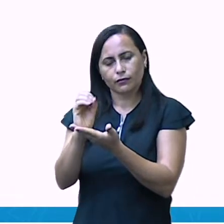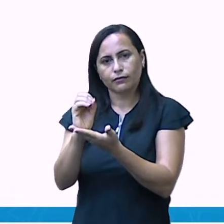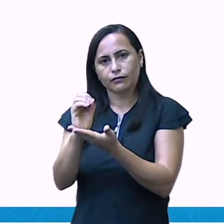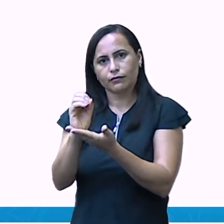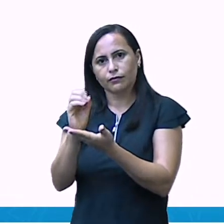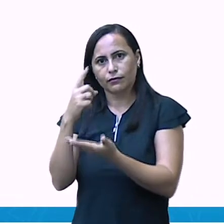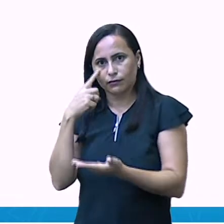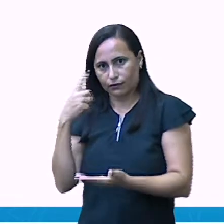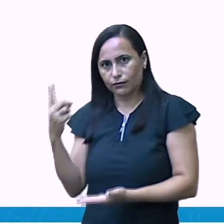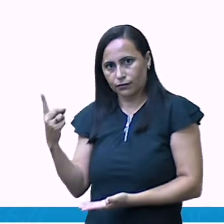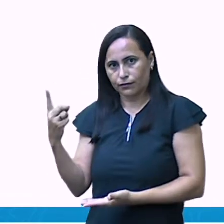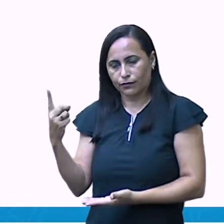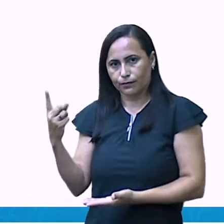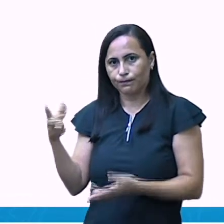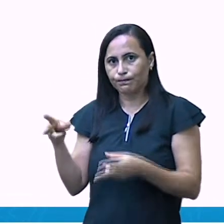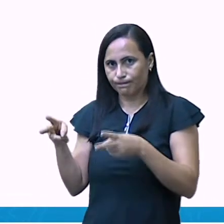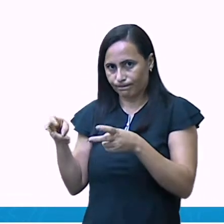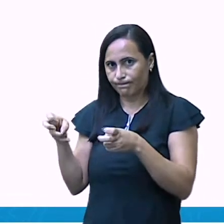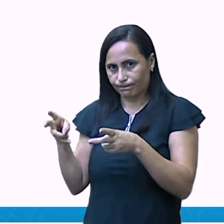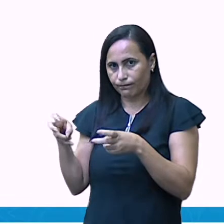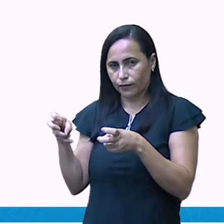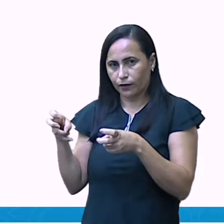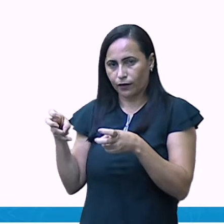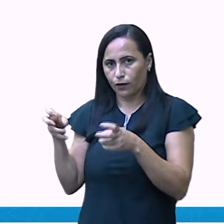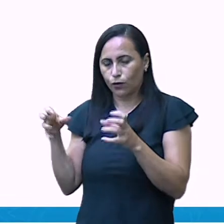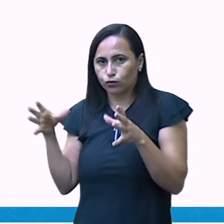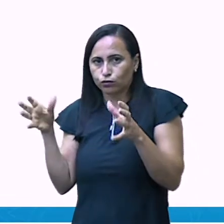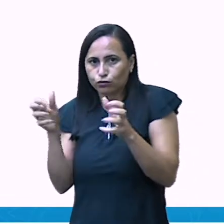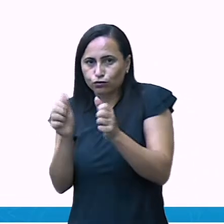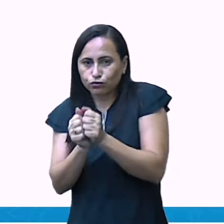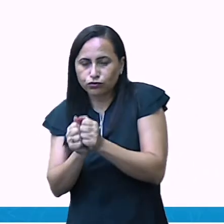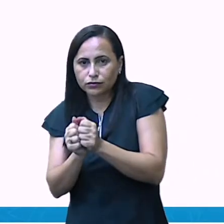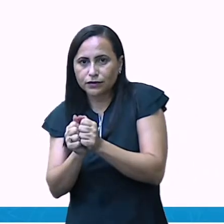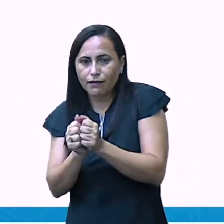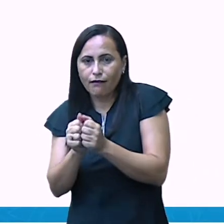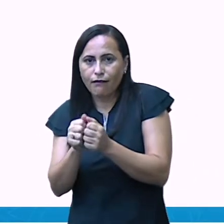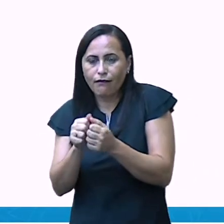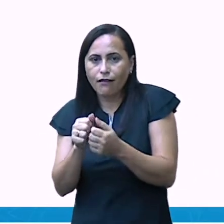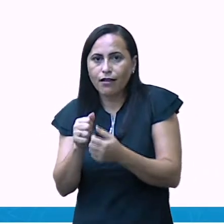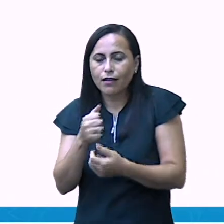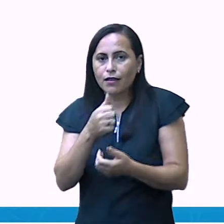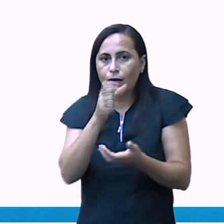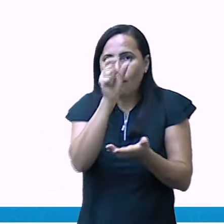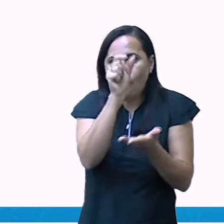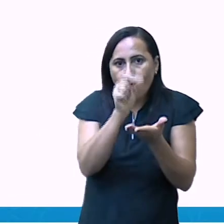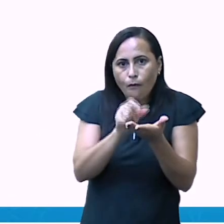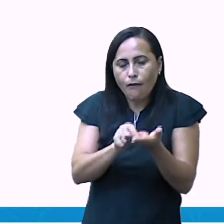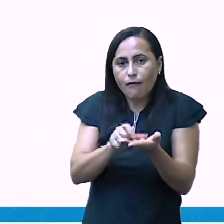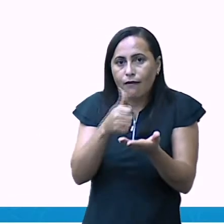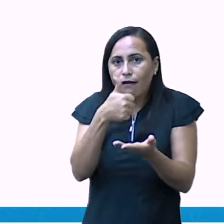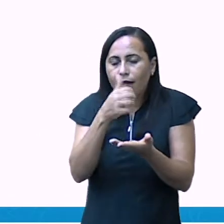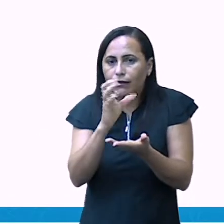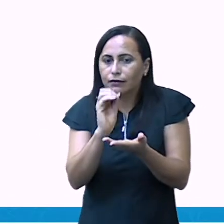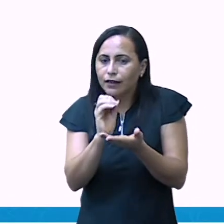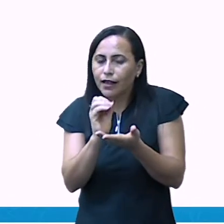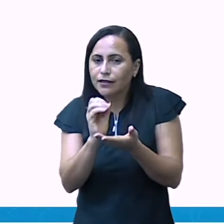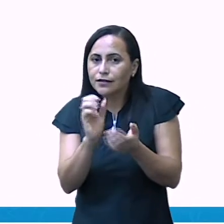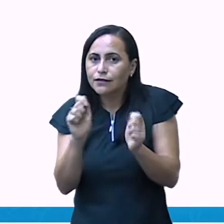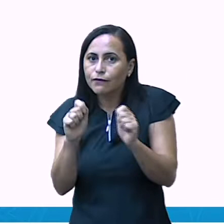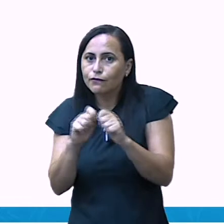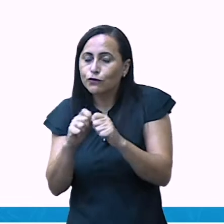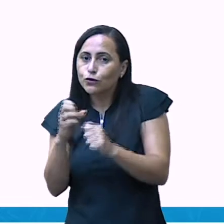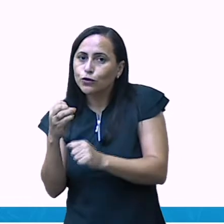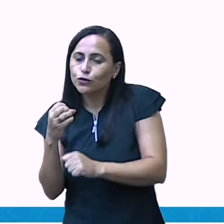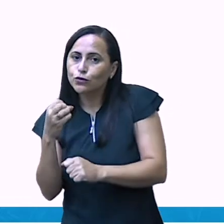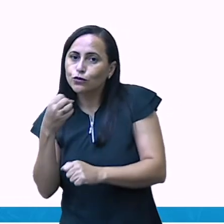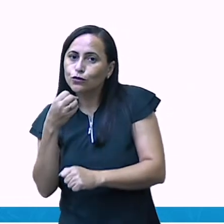10. Perceberam? Quando eu juntei 10 barrinhas, eu formei um novo número,